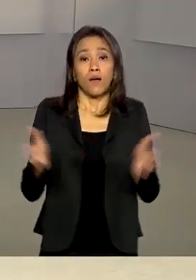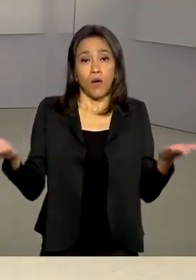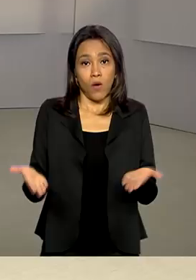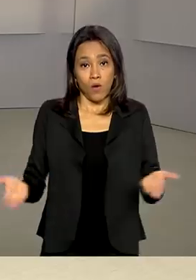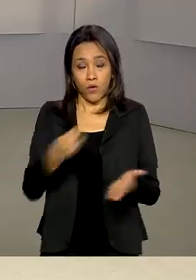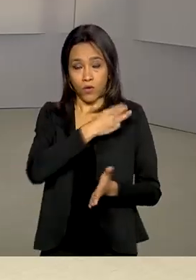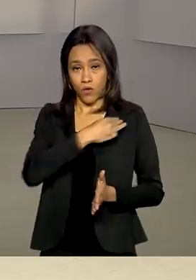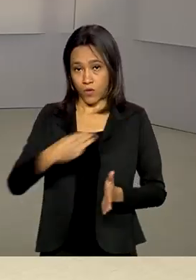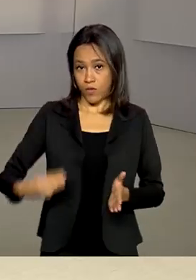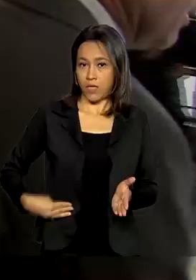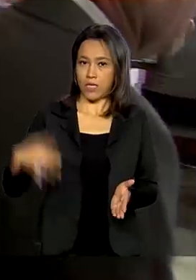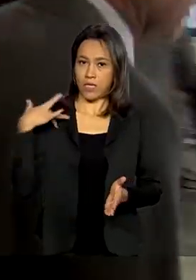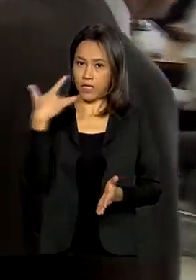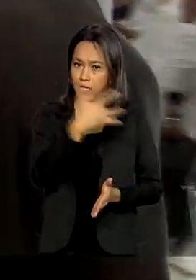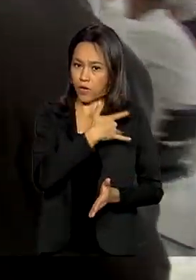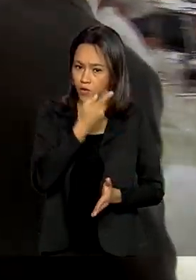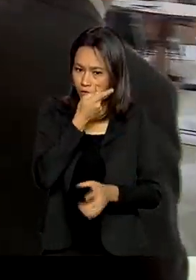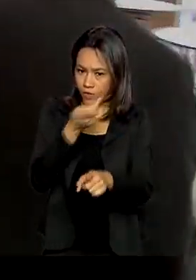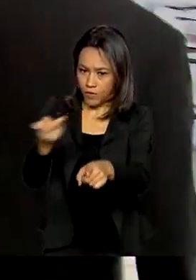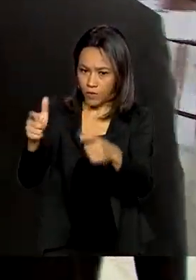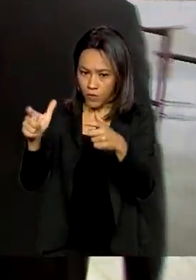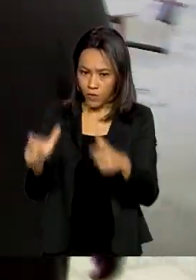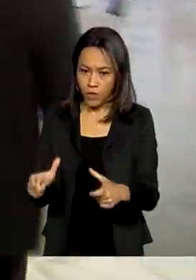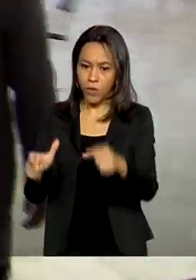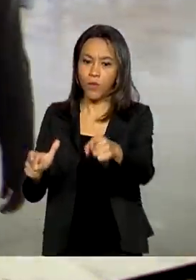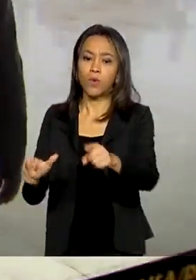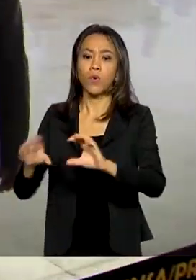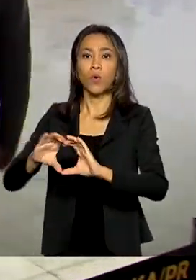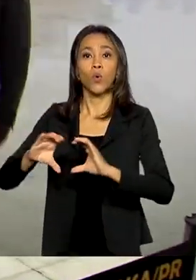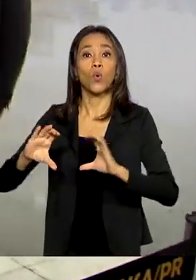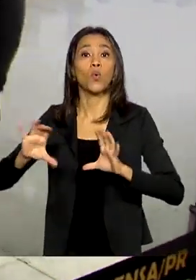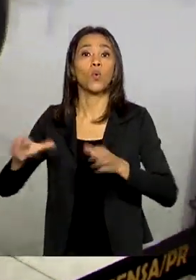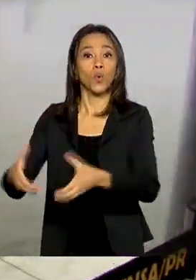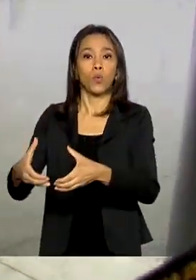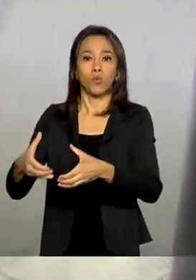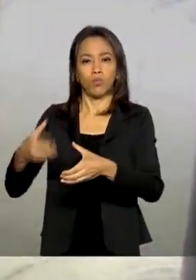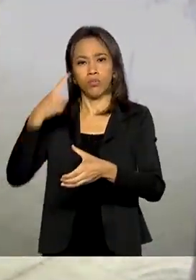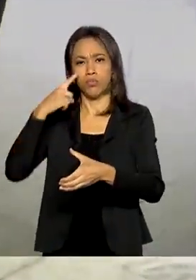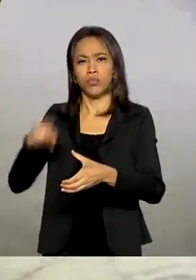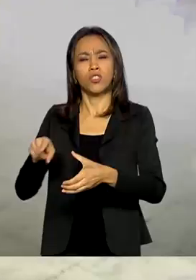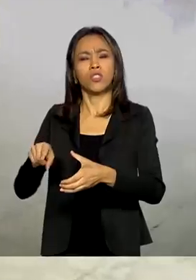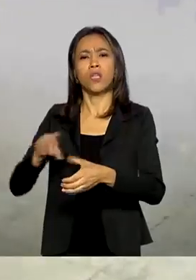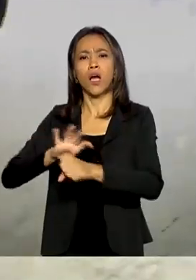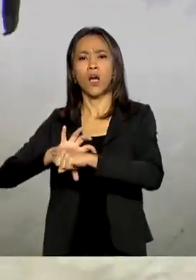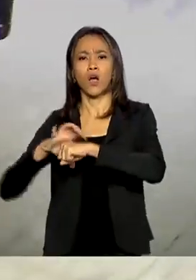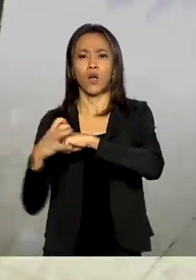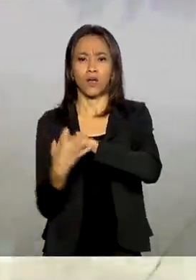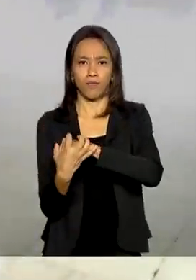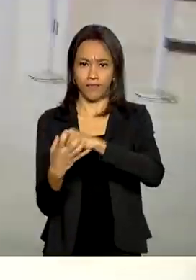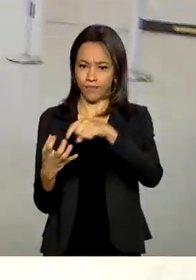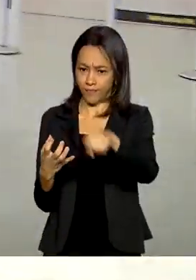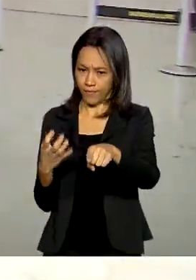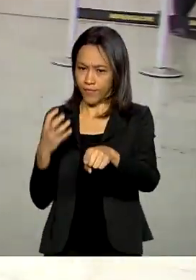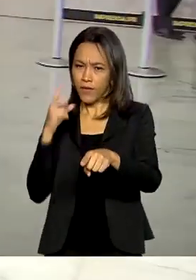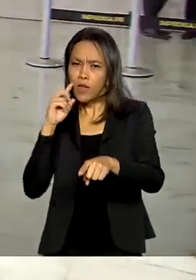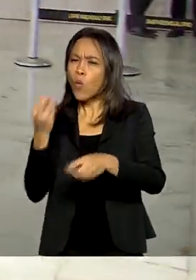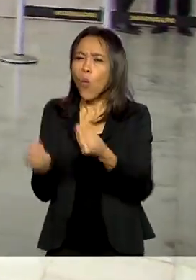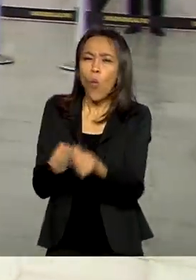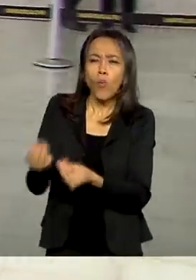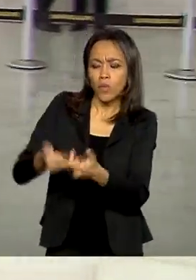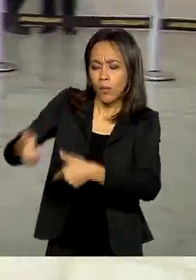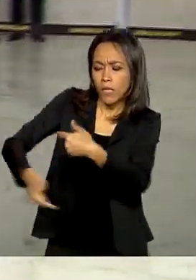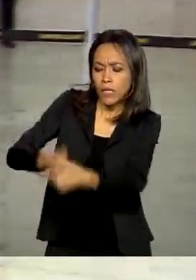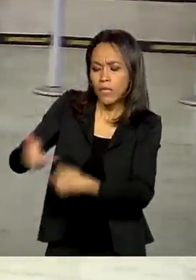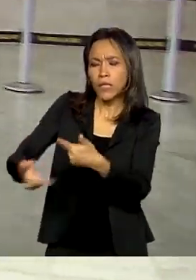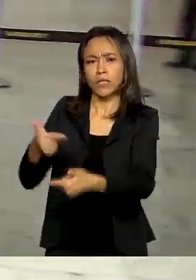Tait, visitou o Comitê de Crise da Covid-19, que fica no Palácio do Planalto. Ele viu de perto os trabalhos de